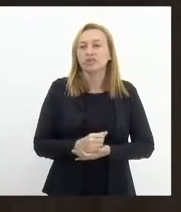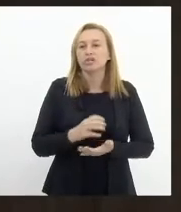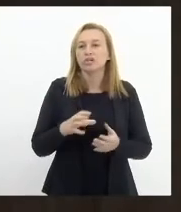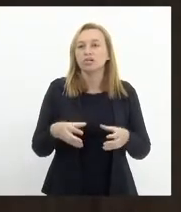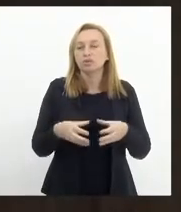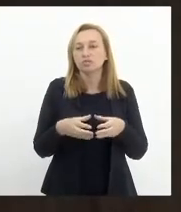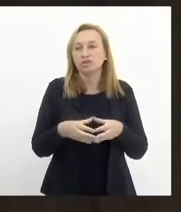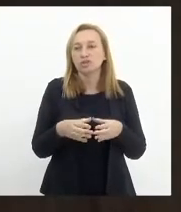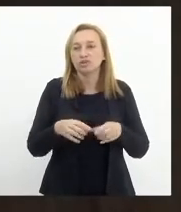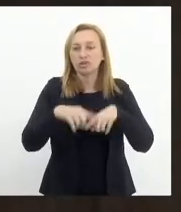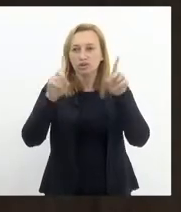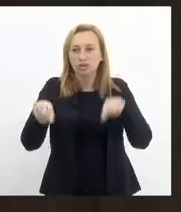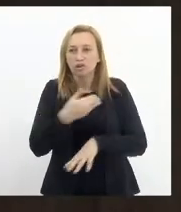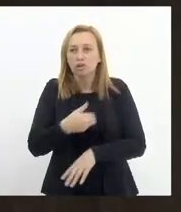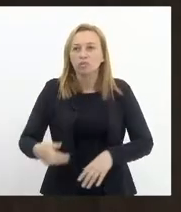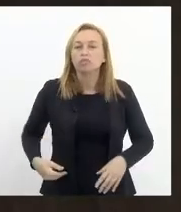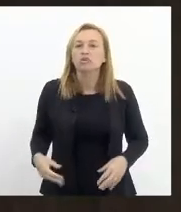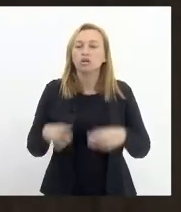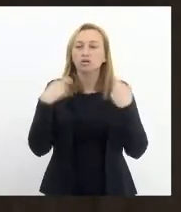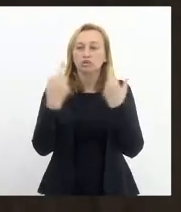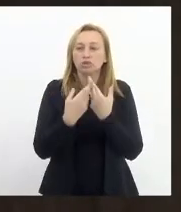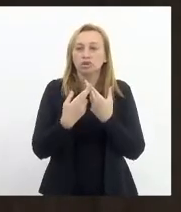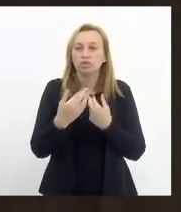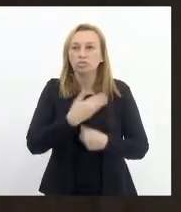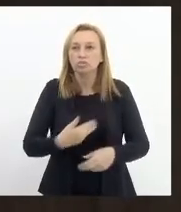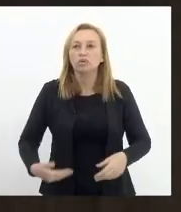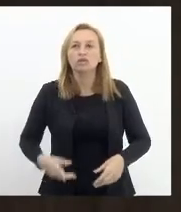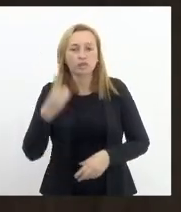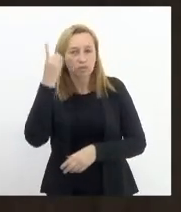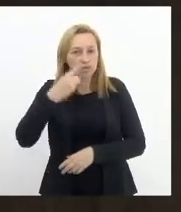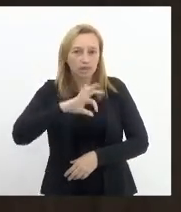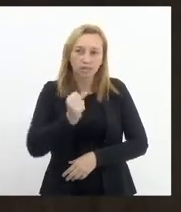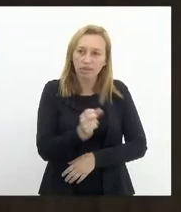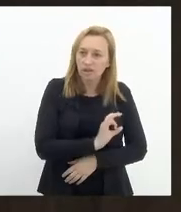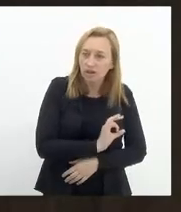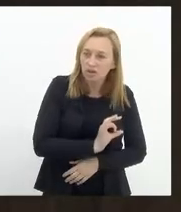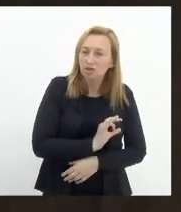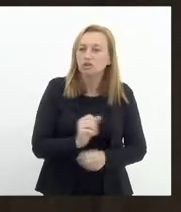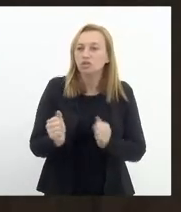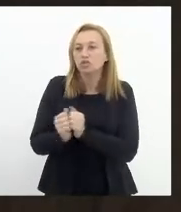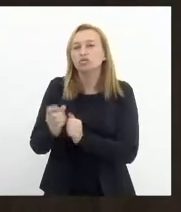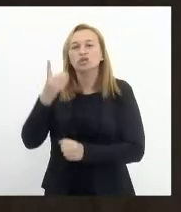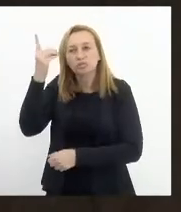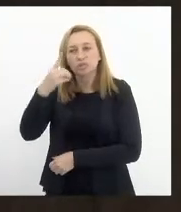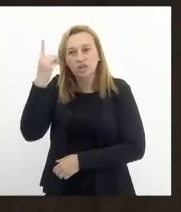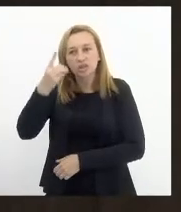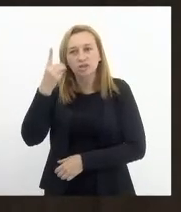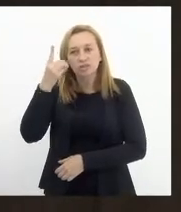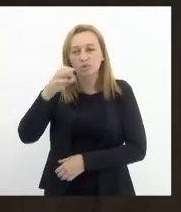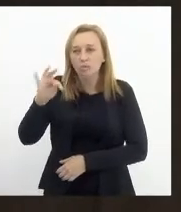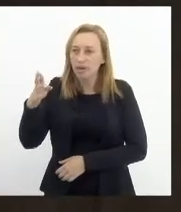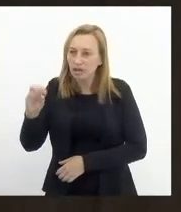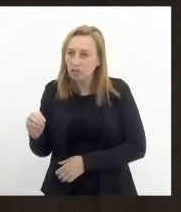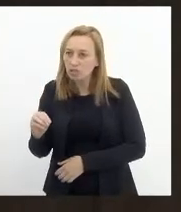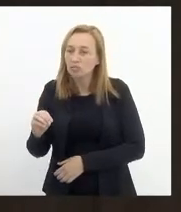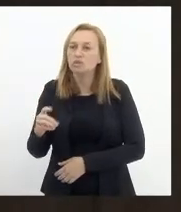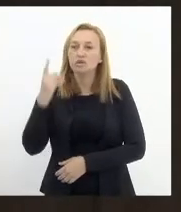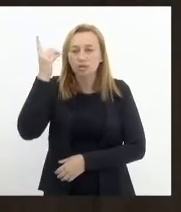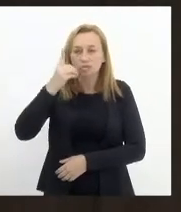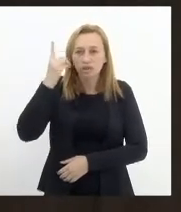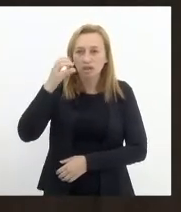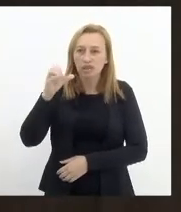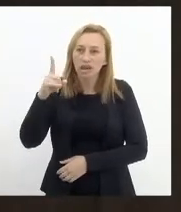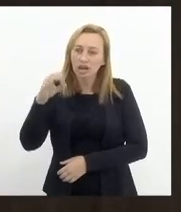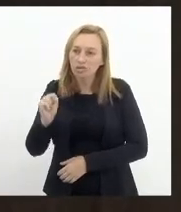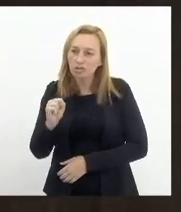servidores públicos, uma audiência pública com a deputada Marta Rocha, em parceria com o deputado Márcio Galberto, com o deputado Carlos Augusto